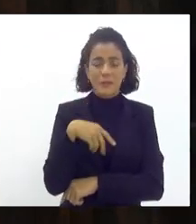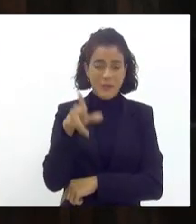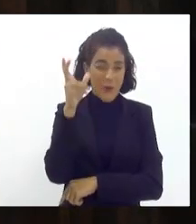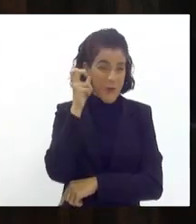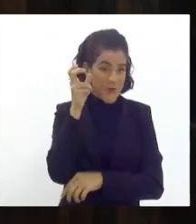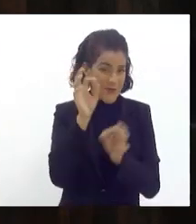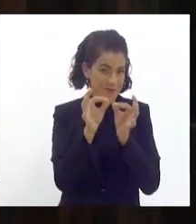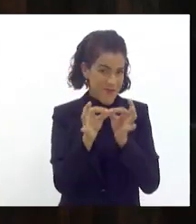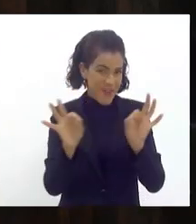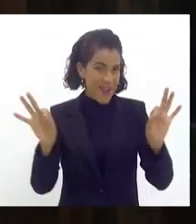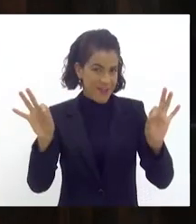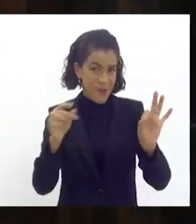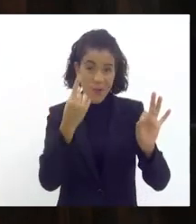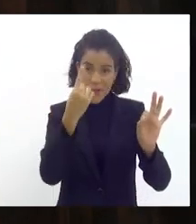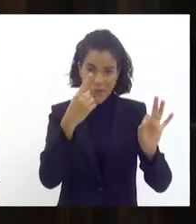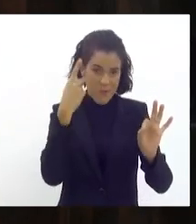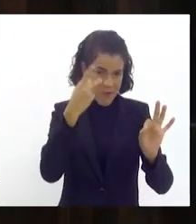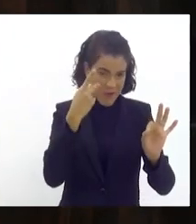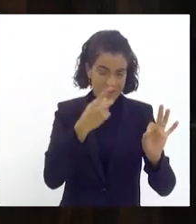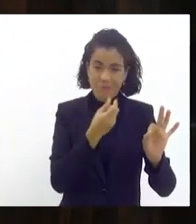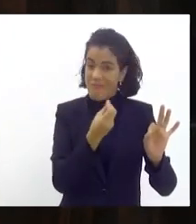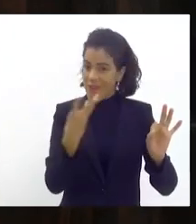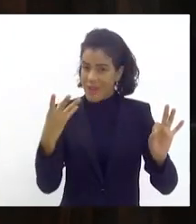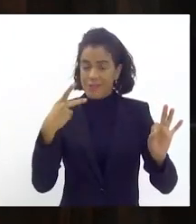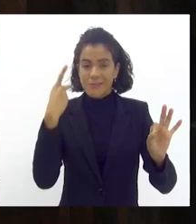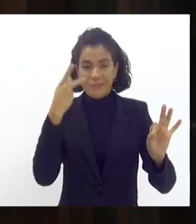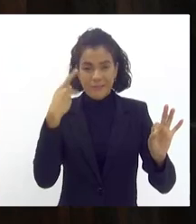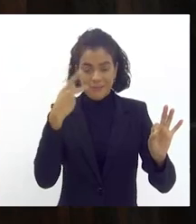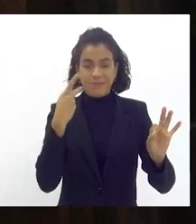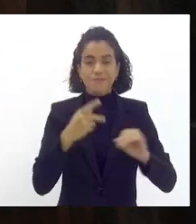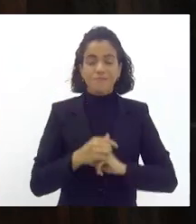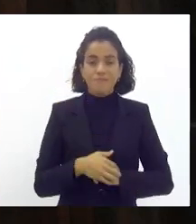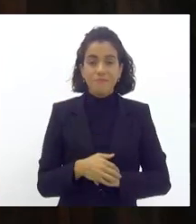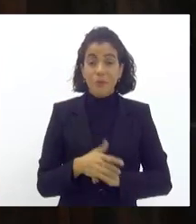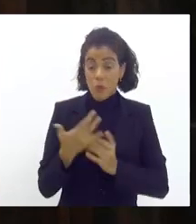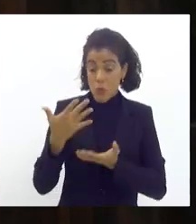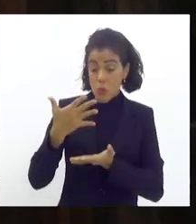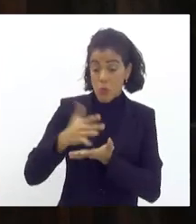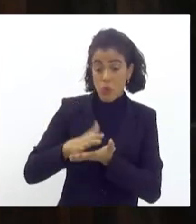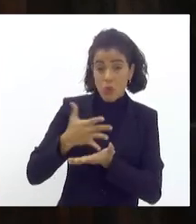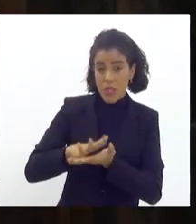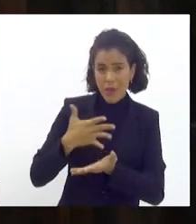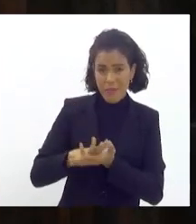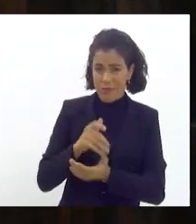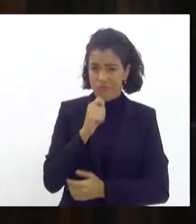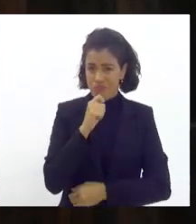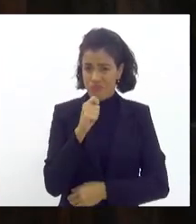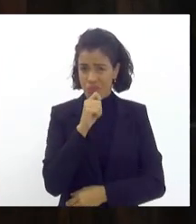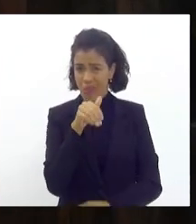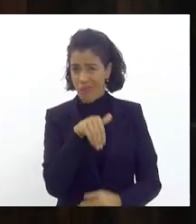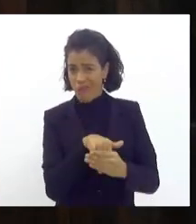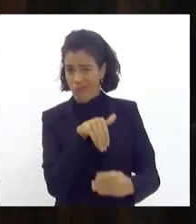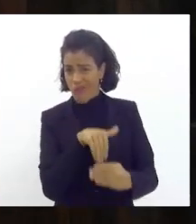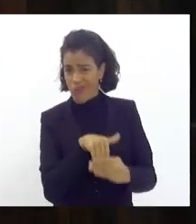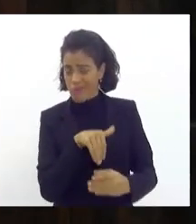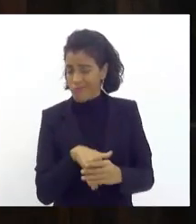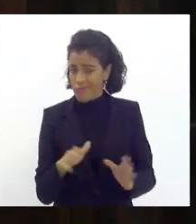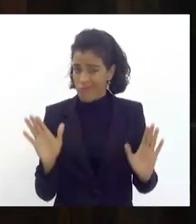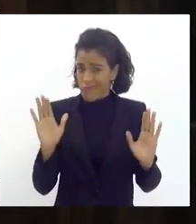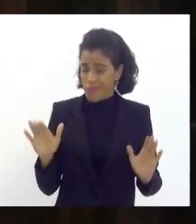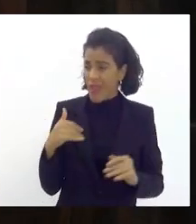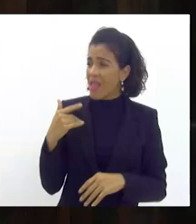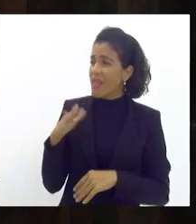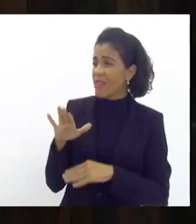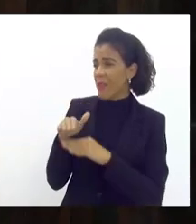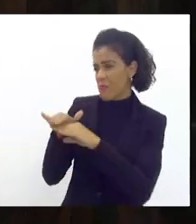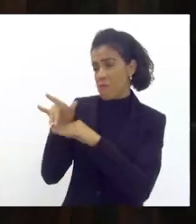frase de não só um político mas de muitos dizendo que o samba não dá voto quando a gente vai falar com algum deputado